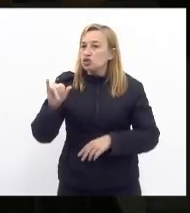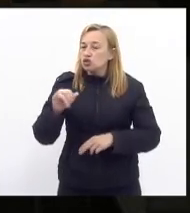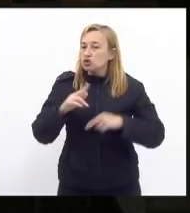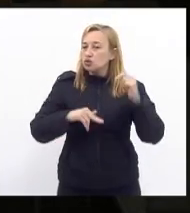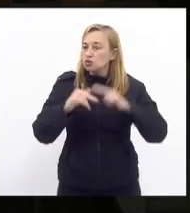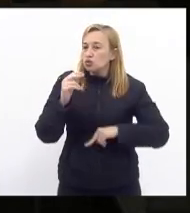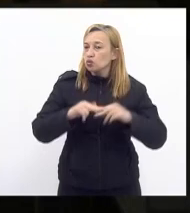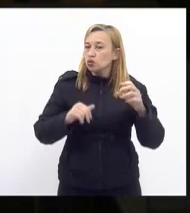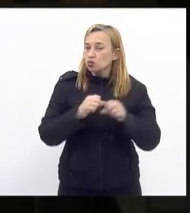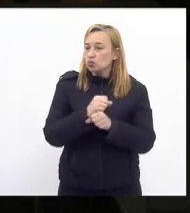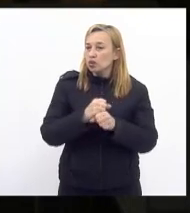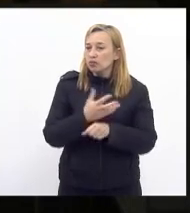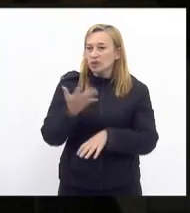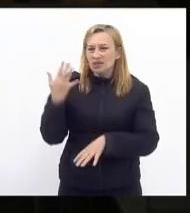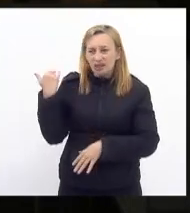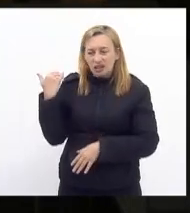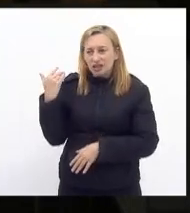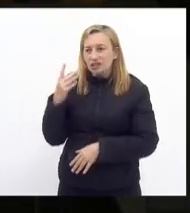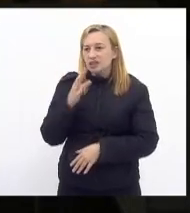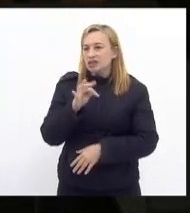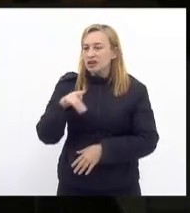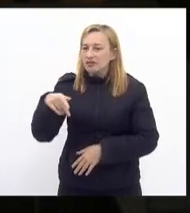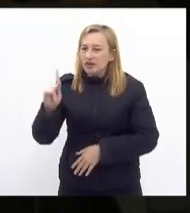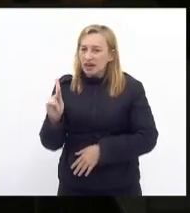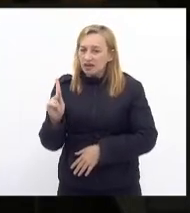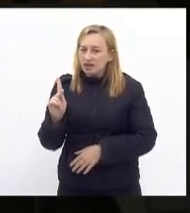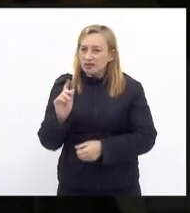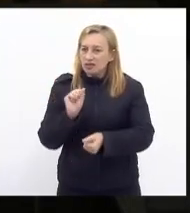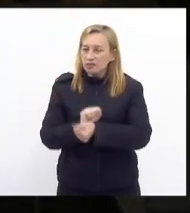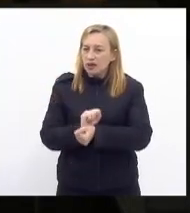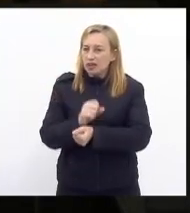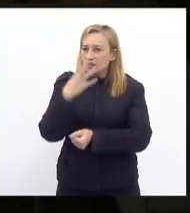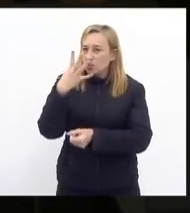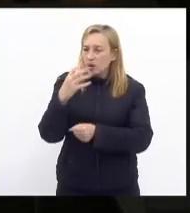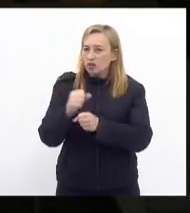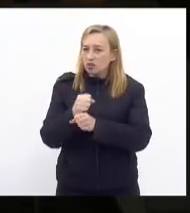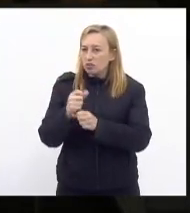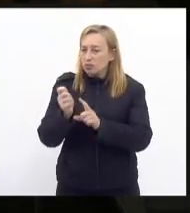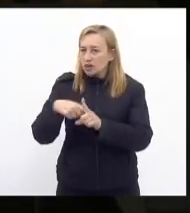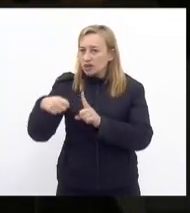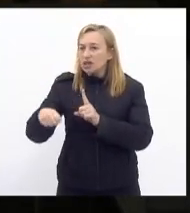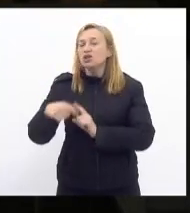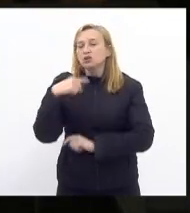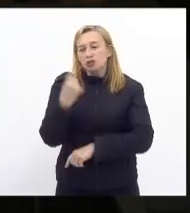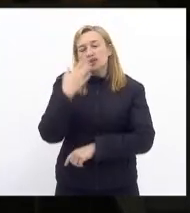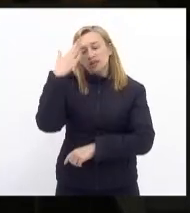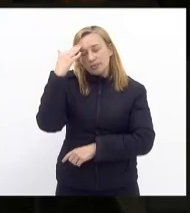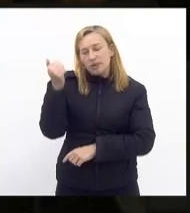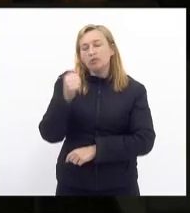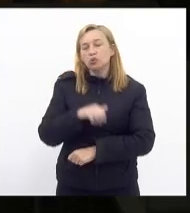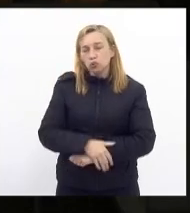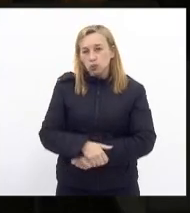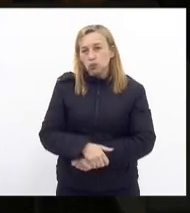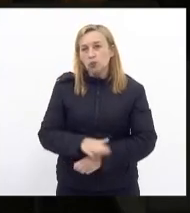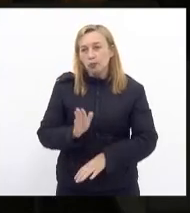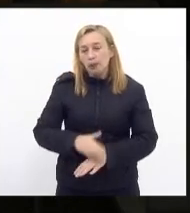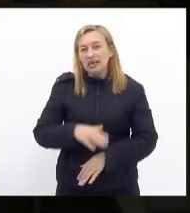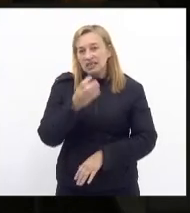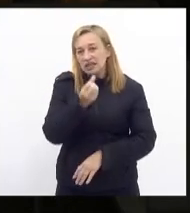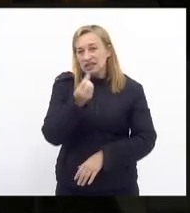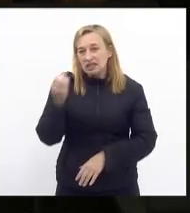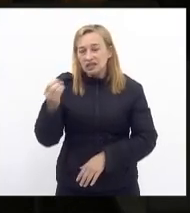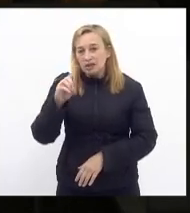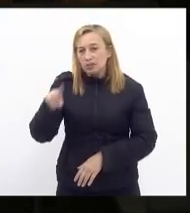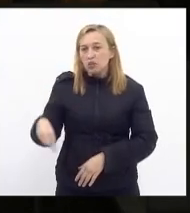tivesse tomado um chá de cadeira do presidente da república por quatro meses nós sabemos que mais de 600 mil